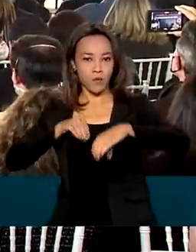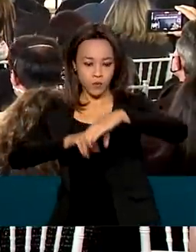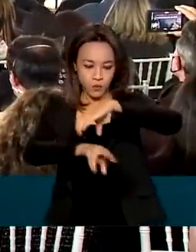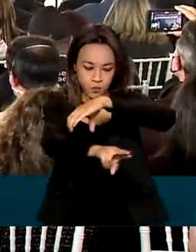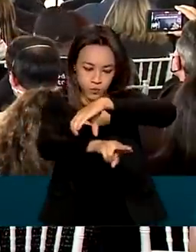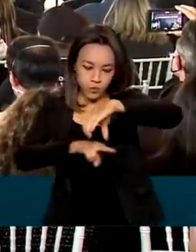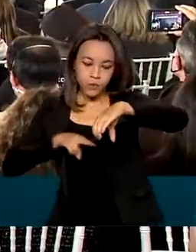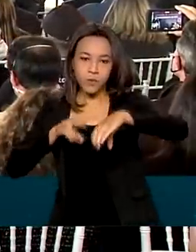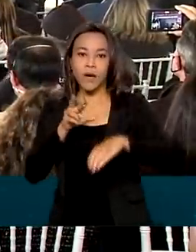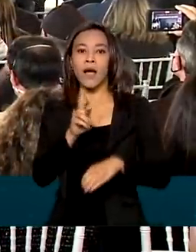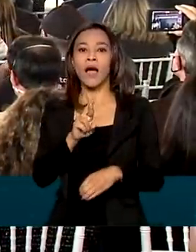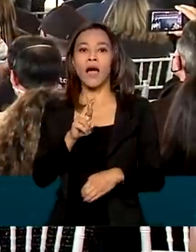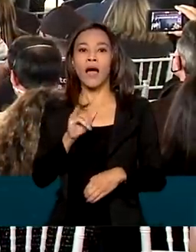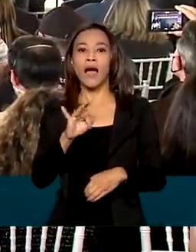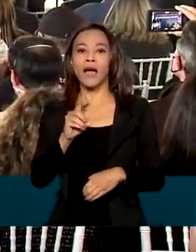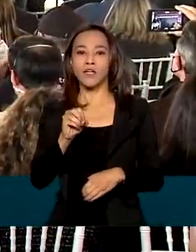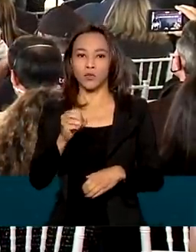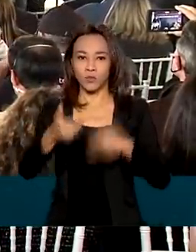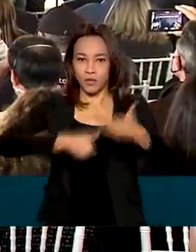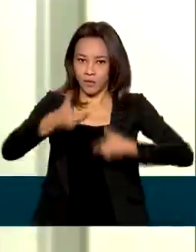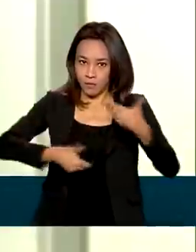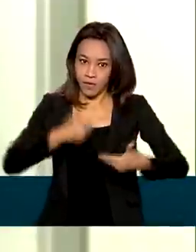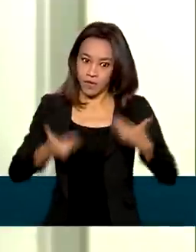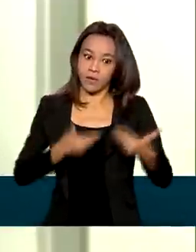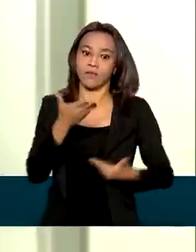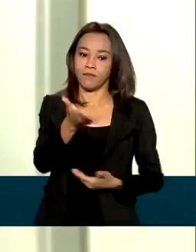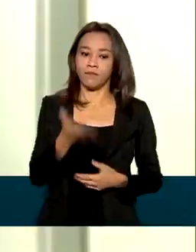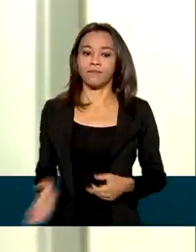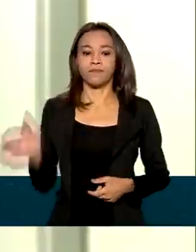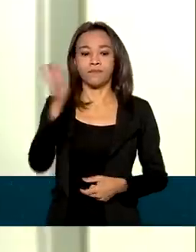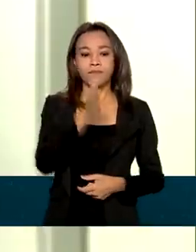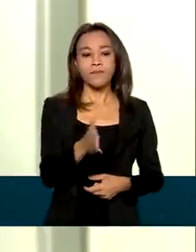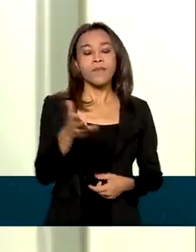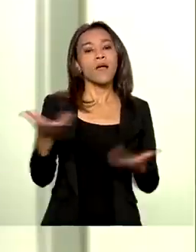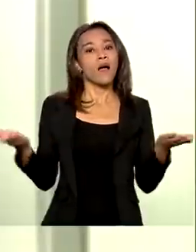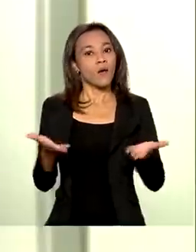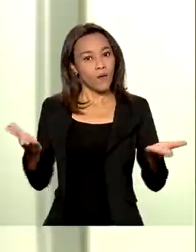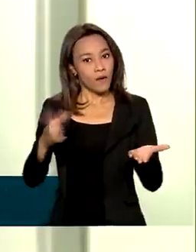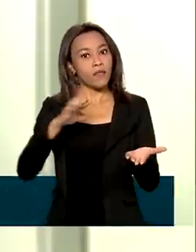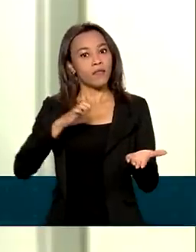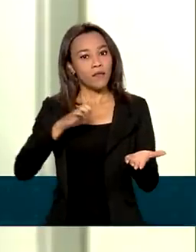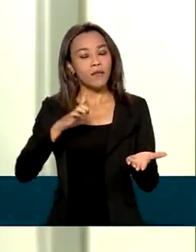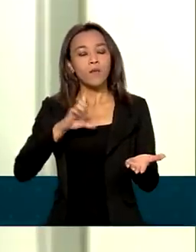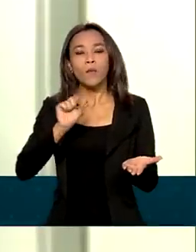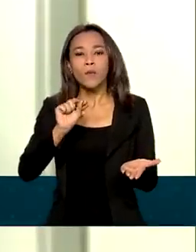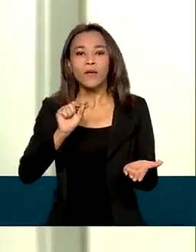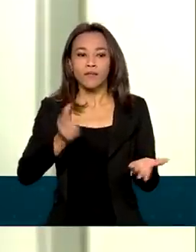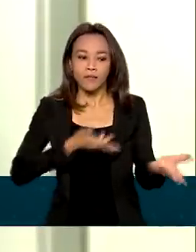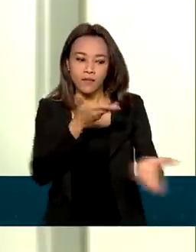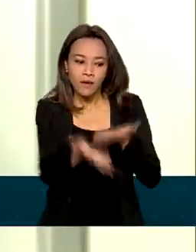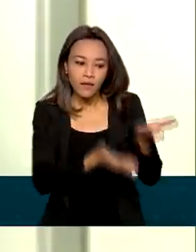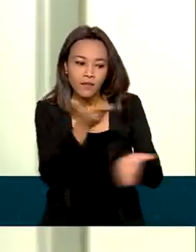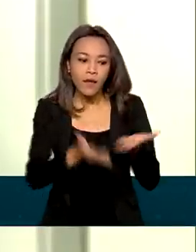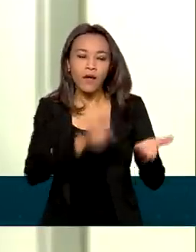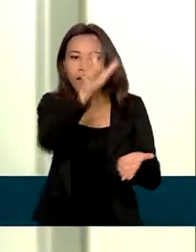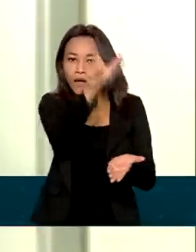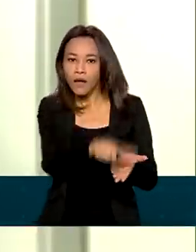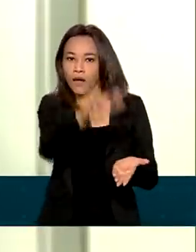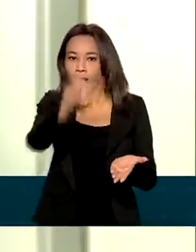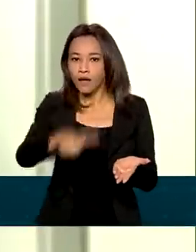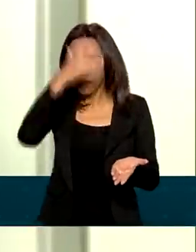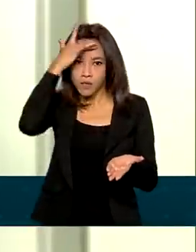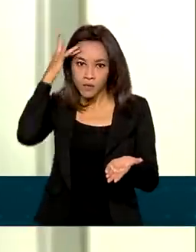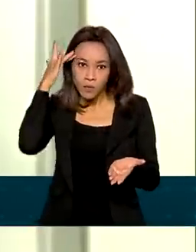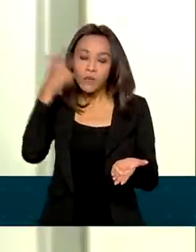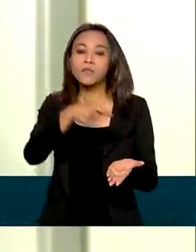Um investimento de 9 milhões de reais. Teremos a possibilidade de tratar os pacientes do Sistema Único de Saúde